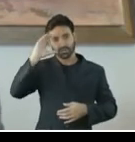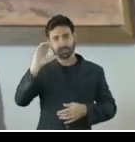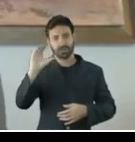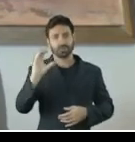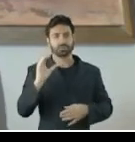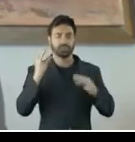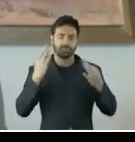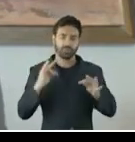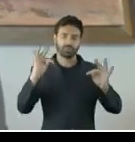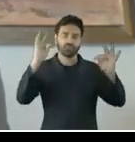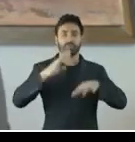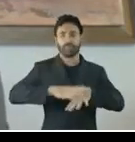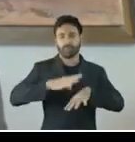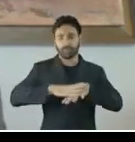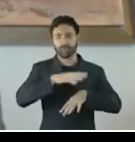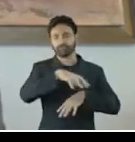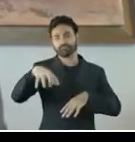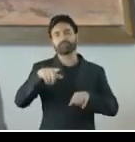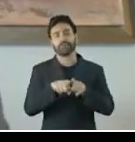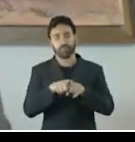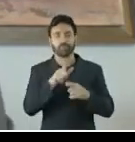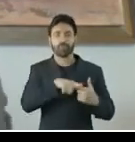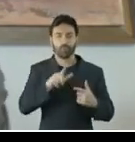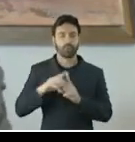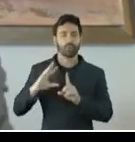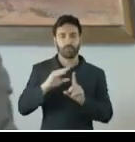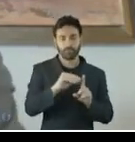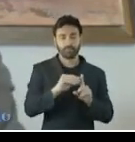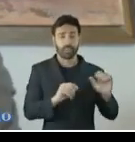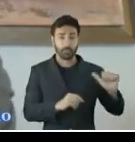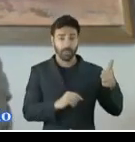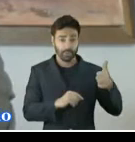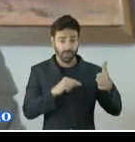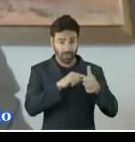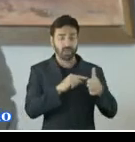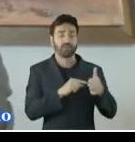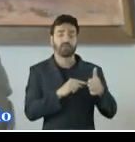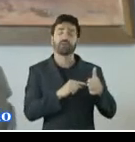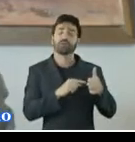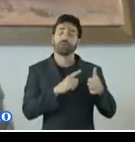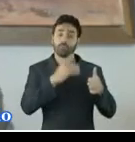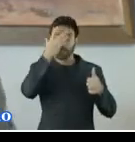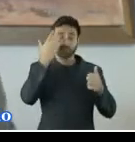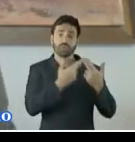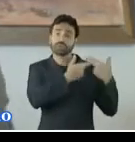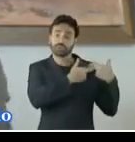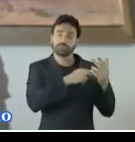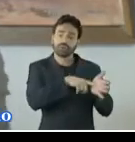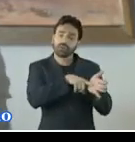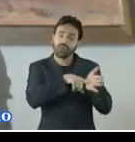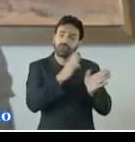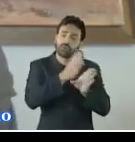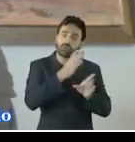matemática naquele país. No caso da primeira instituição, por exemplo, constatou-se que a pessoa responsável por apurar queixas de assédio